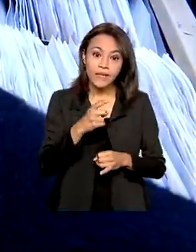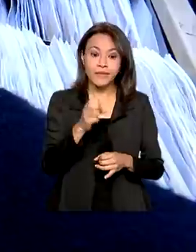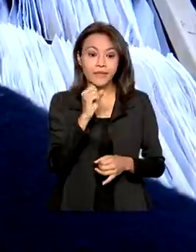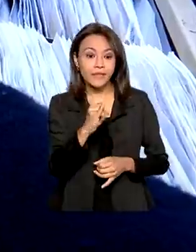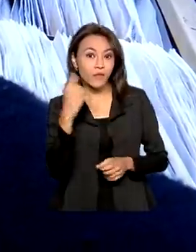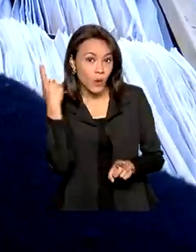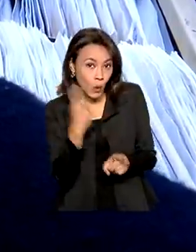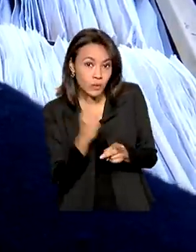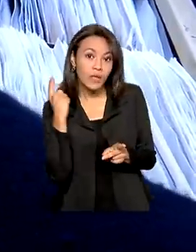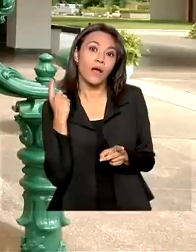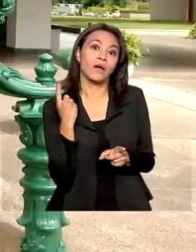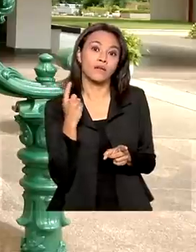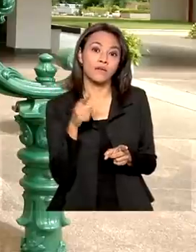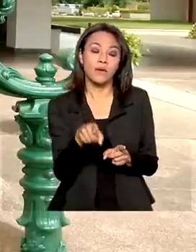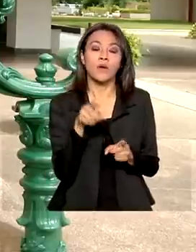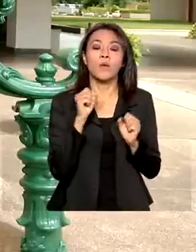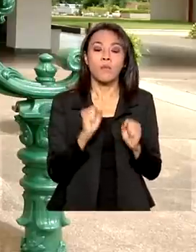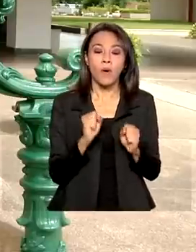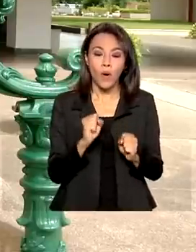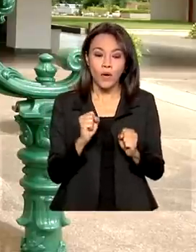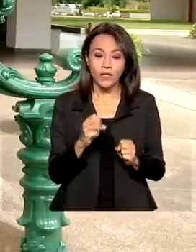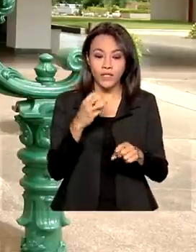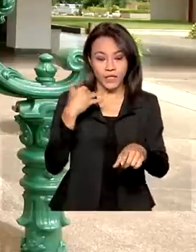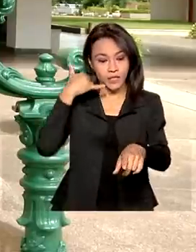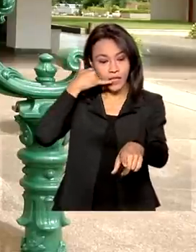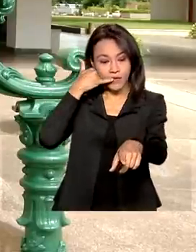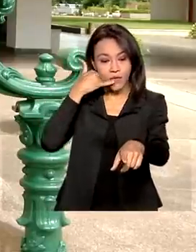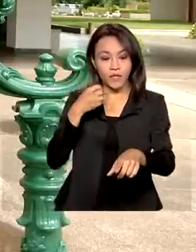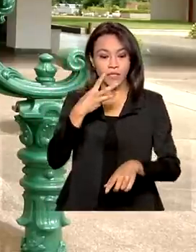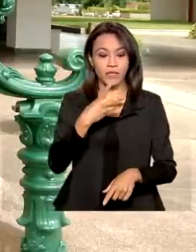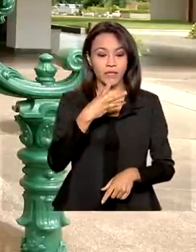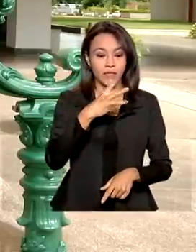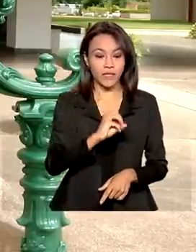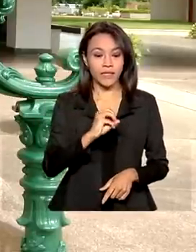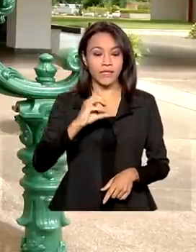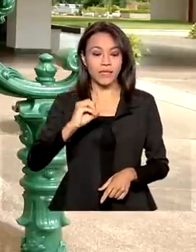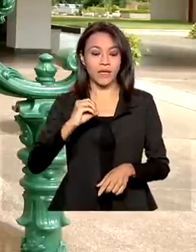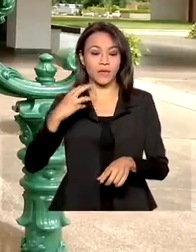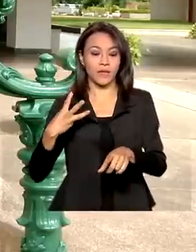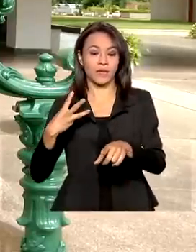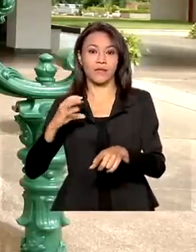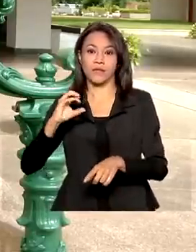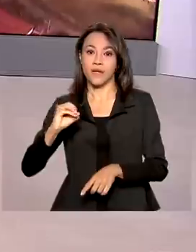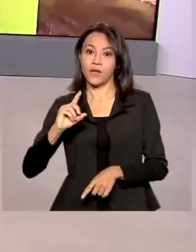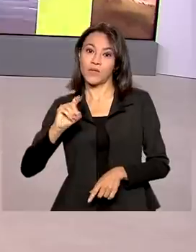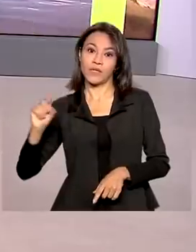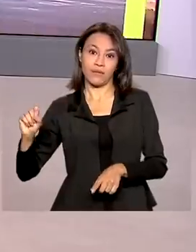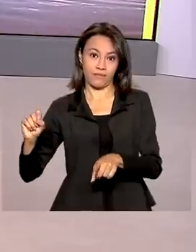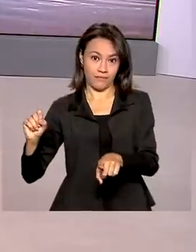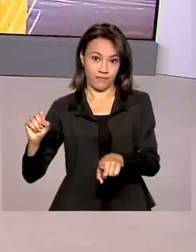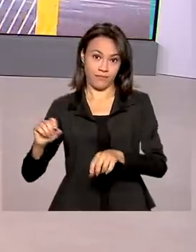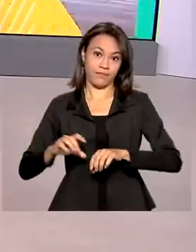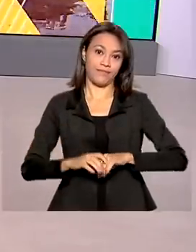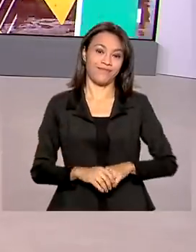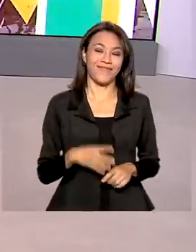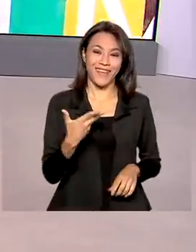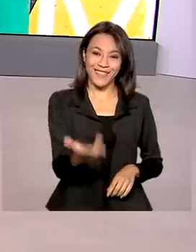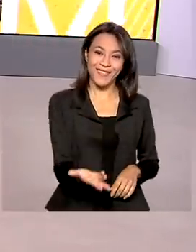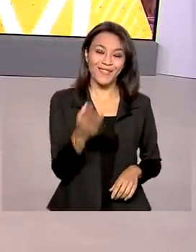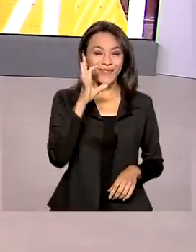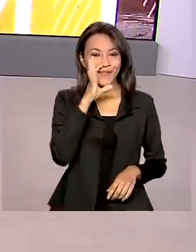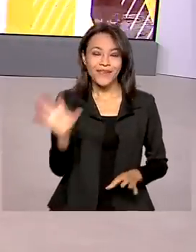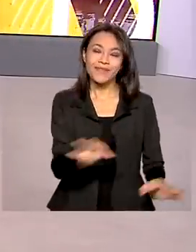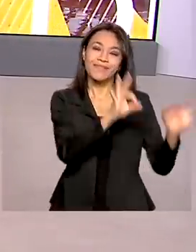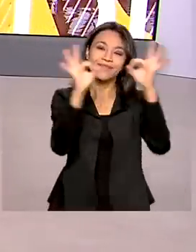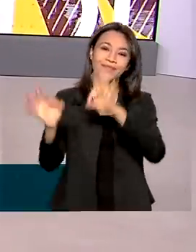atendimento dos Correios no 3003 0100. É isso. Para rever as